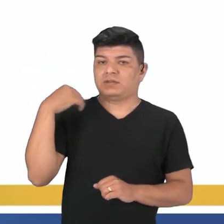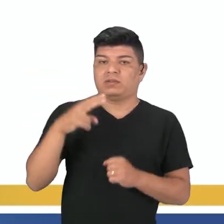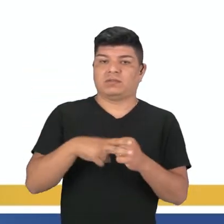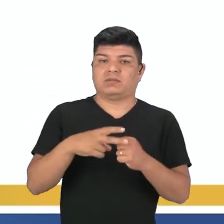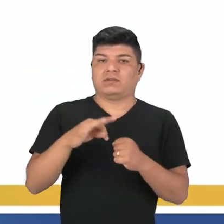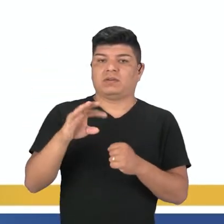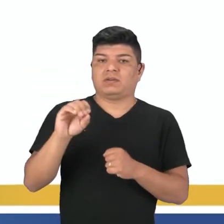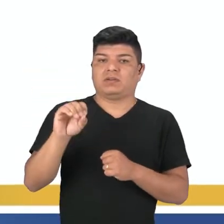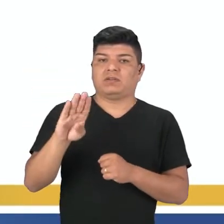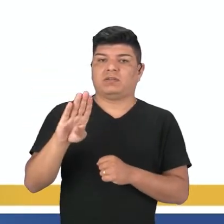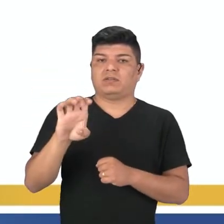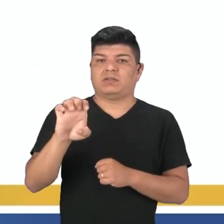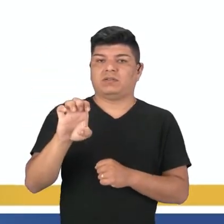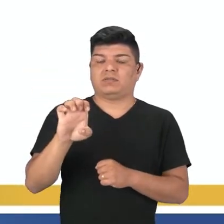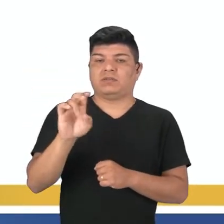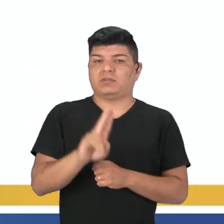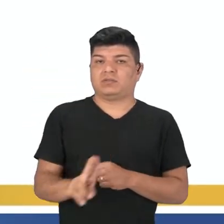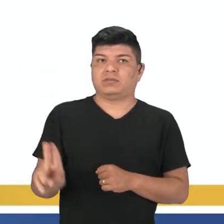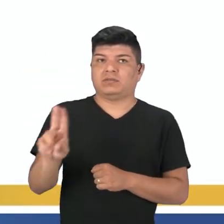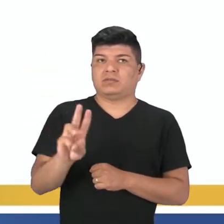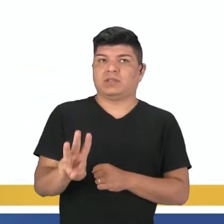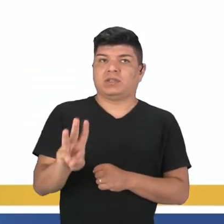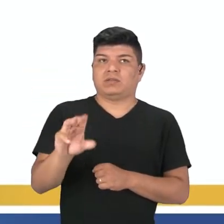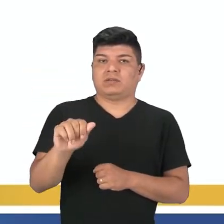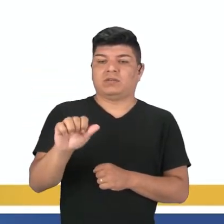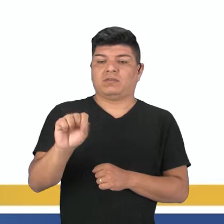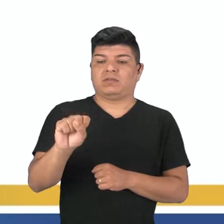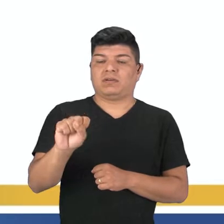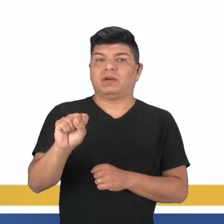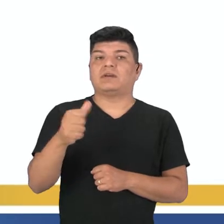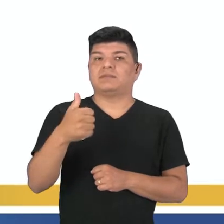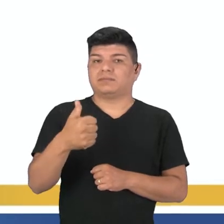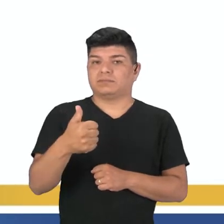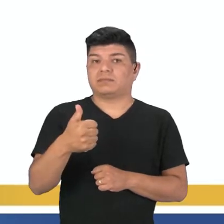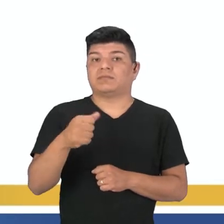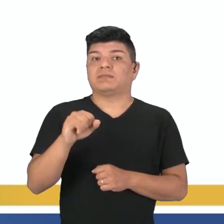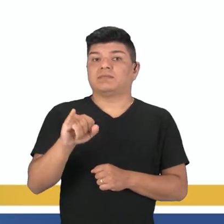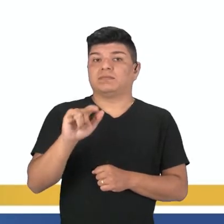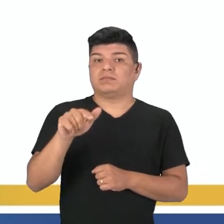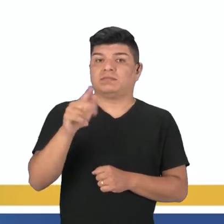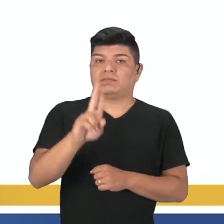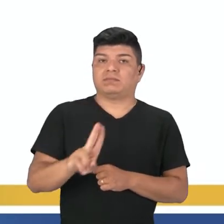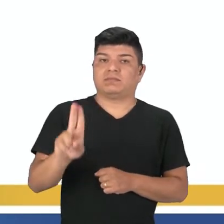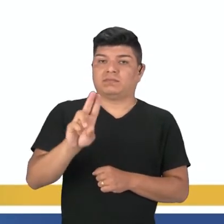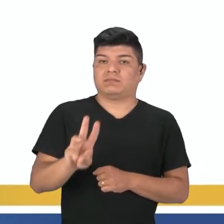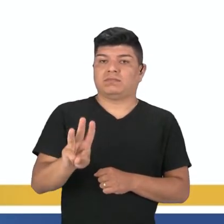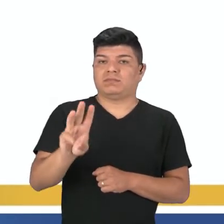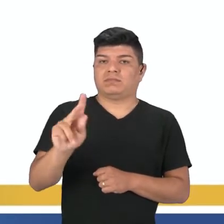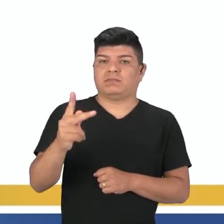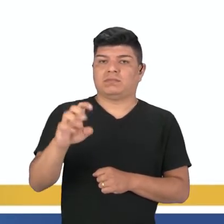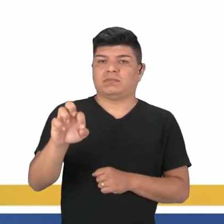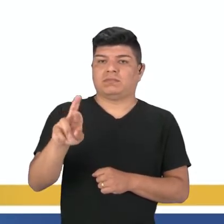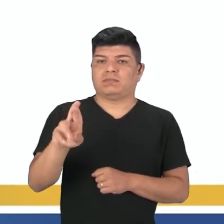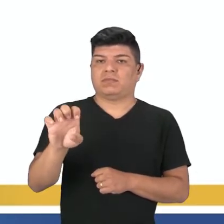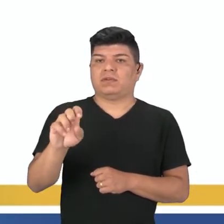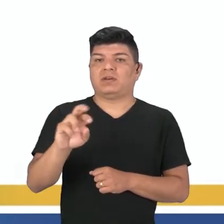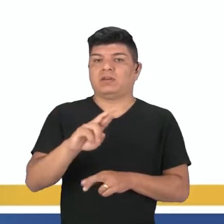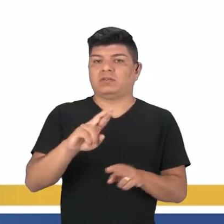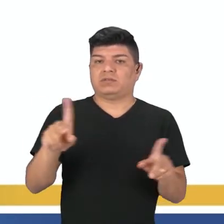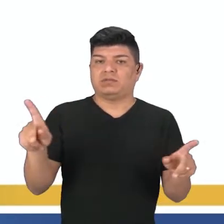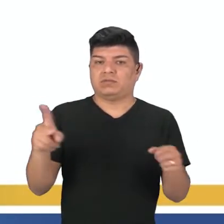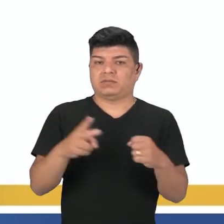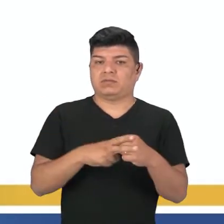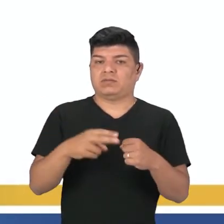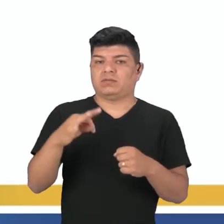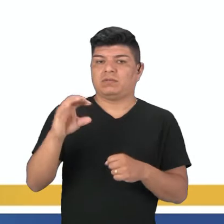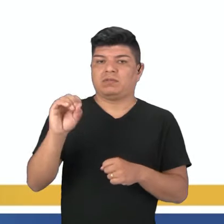be, eu estava, eu estou usando was porque eu estou falando de I, certo? Se eu estivesse falando de you, por exemplo, o passado do verbo to be